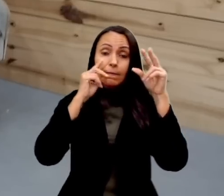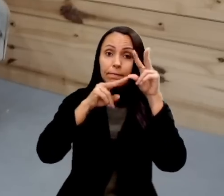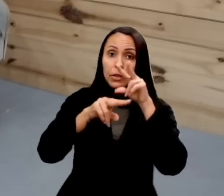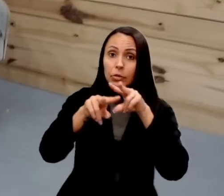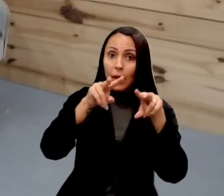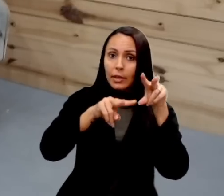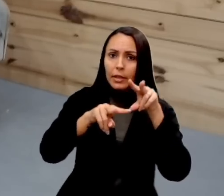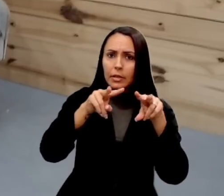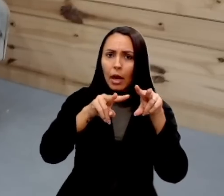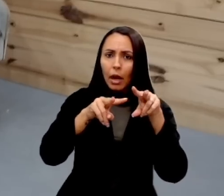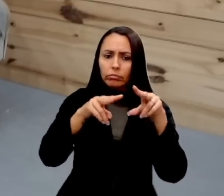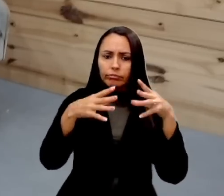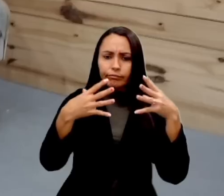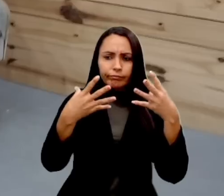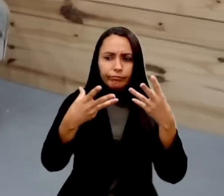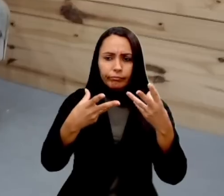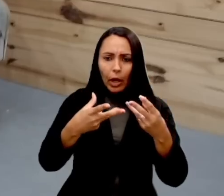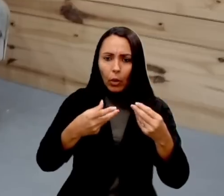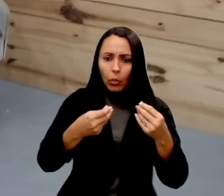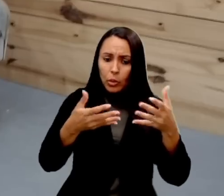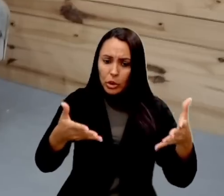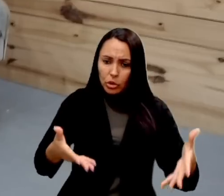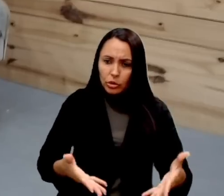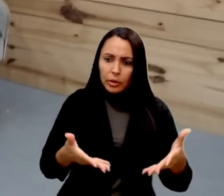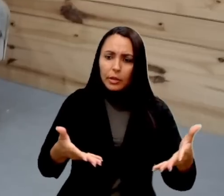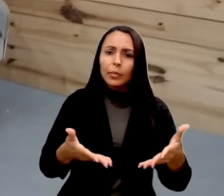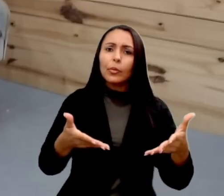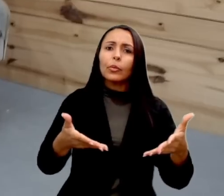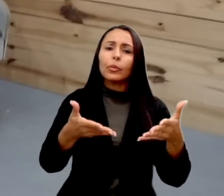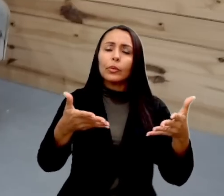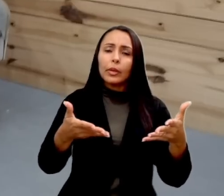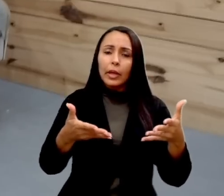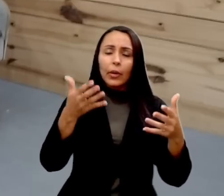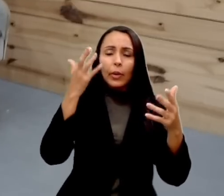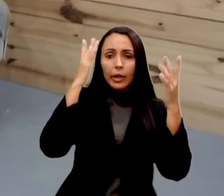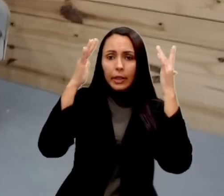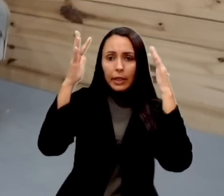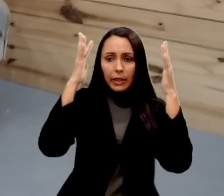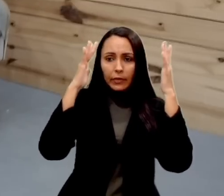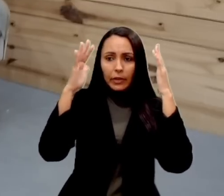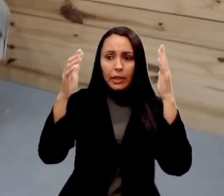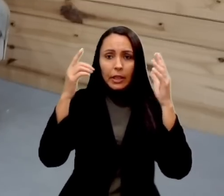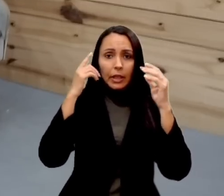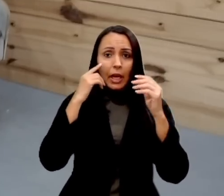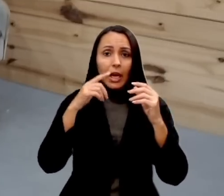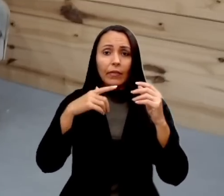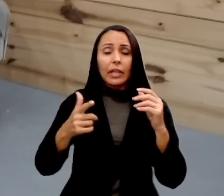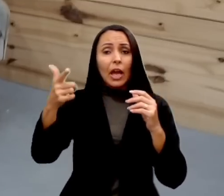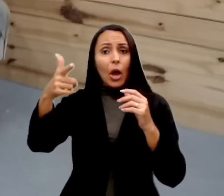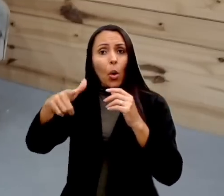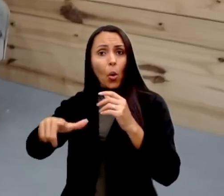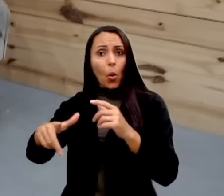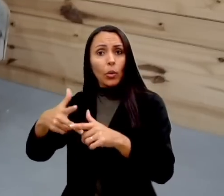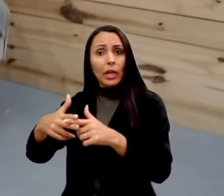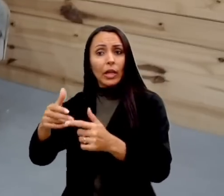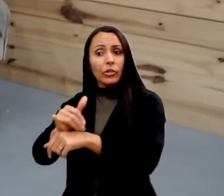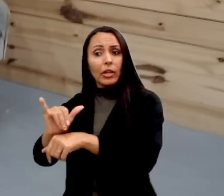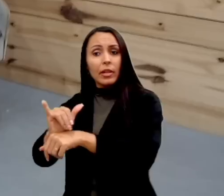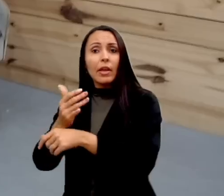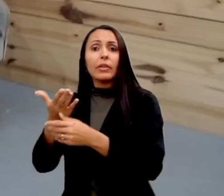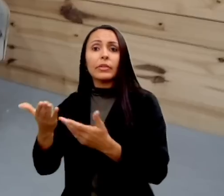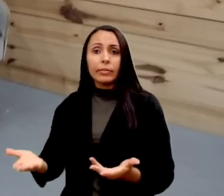algo que te estimule a uma criatividade é que vai te levar a criar outras ferramentas. Por isso a ciência é tão importante.